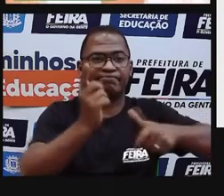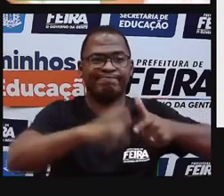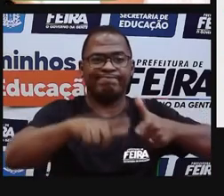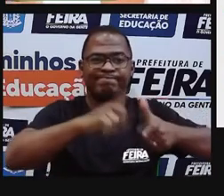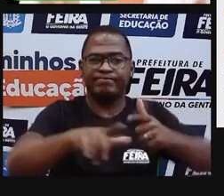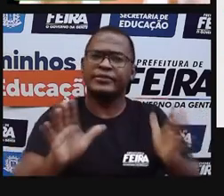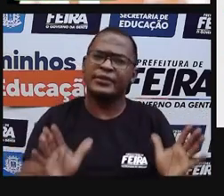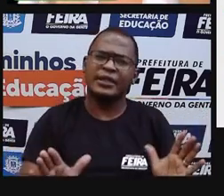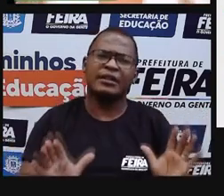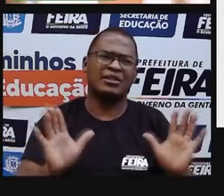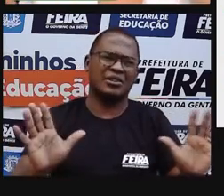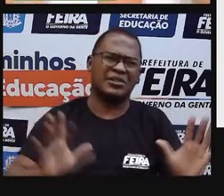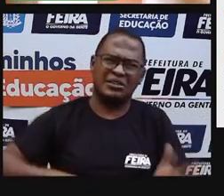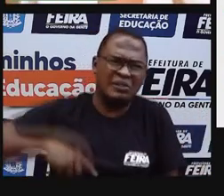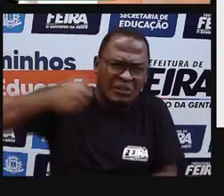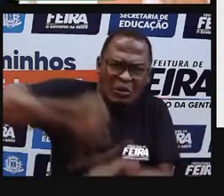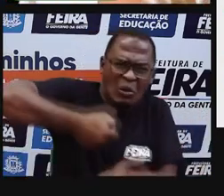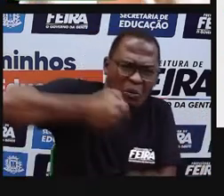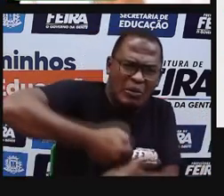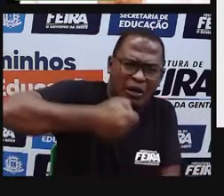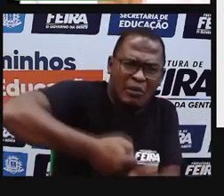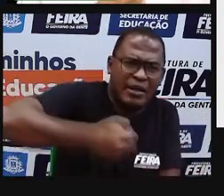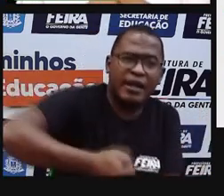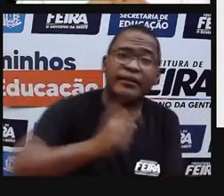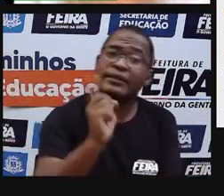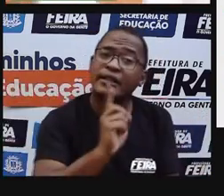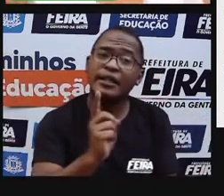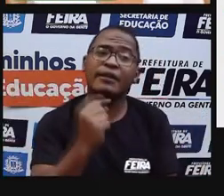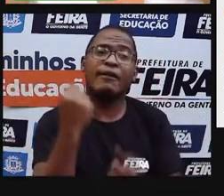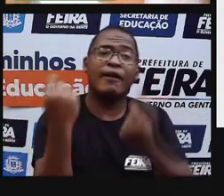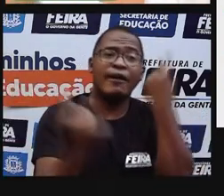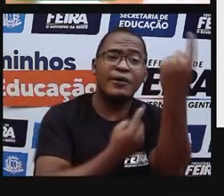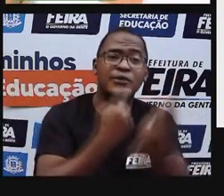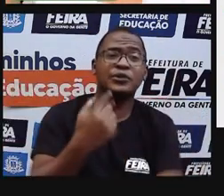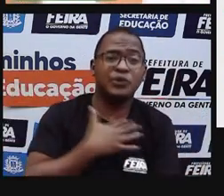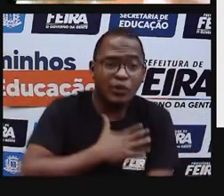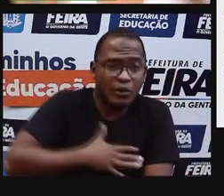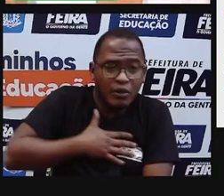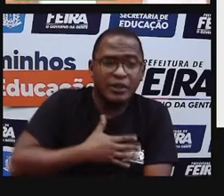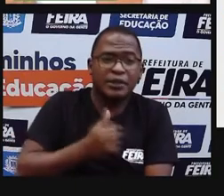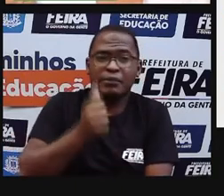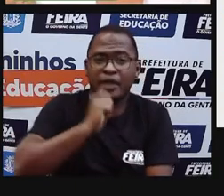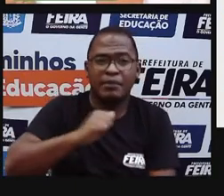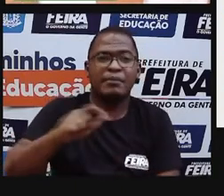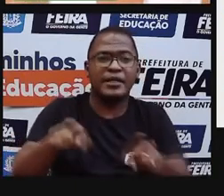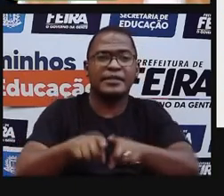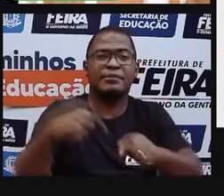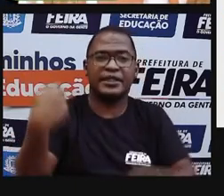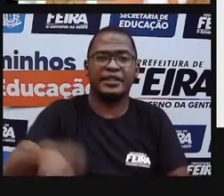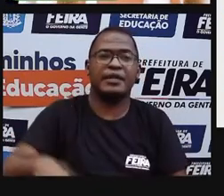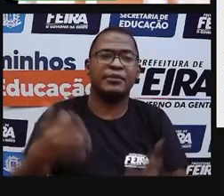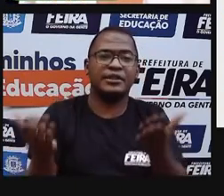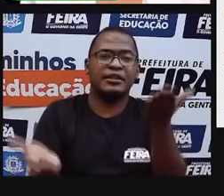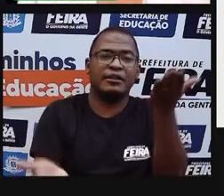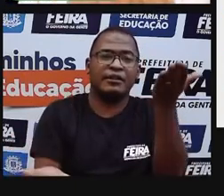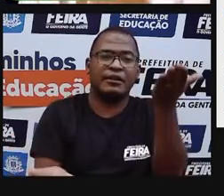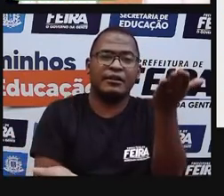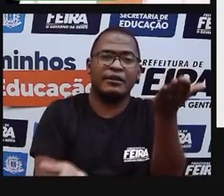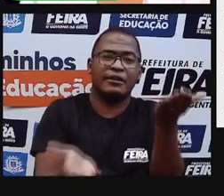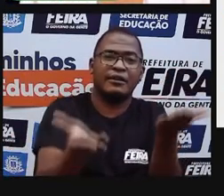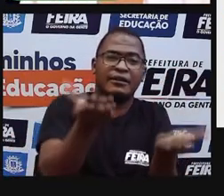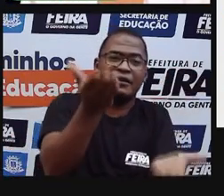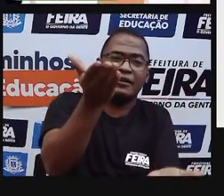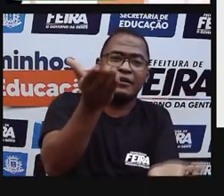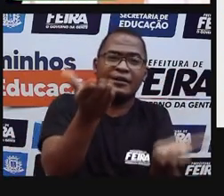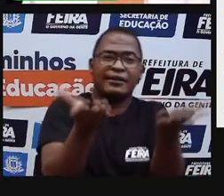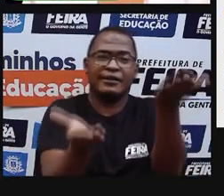muitas pessoas tomam uma cervejinha, uma bebida. Não, também não vamos descartar todas as possibilidades. Mas, quanto mais a